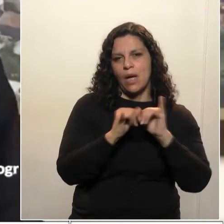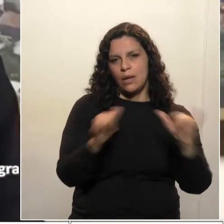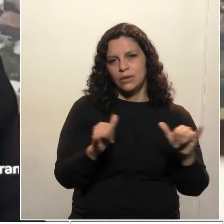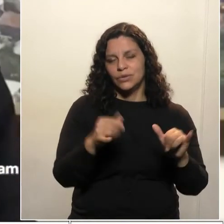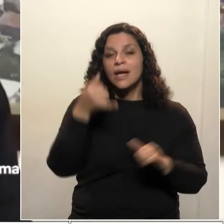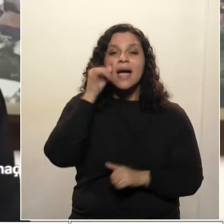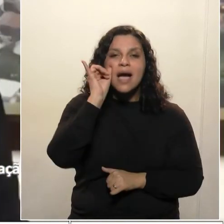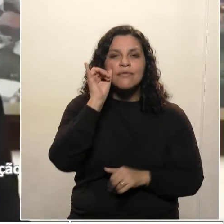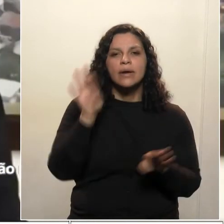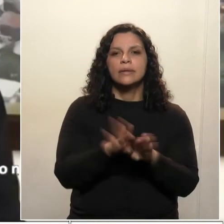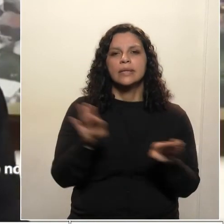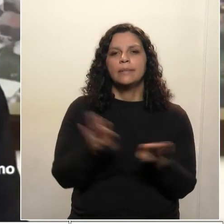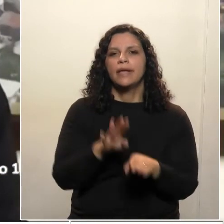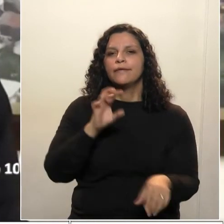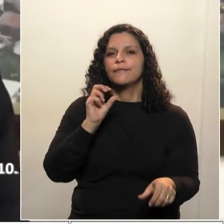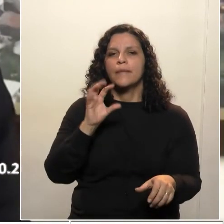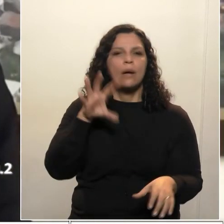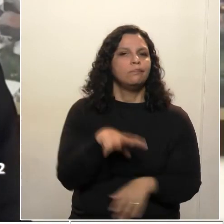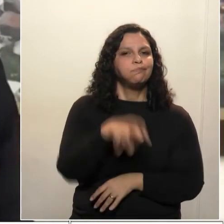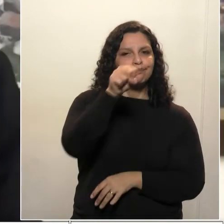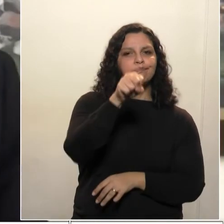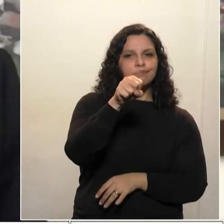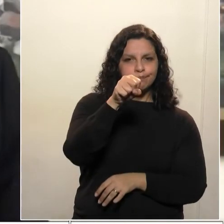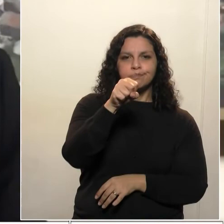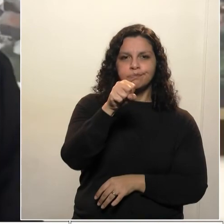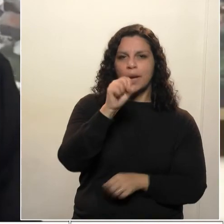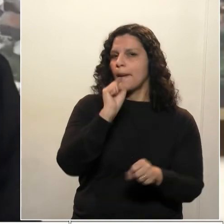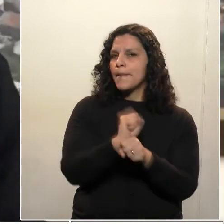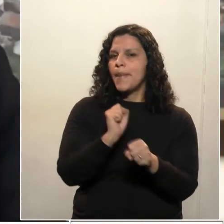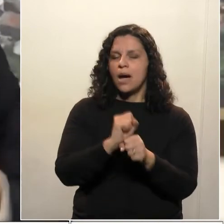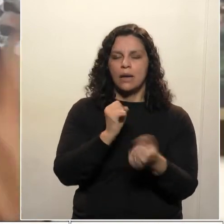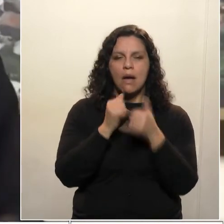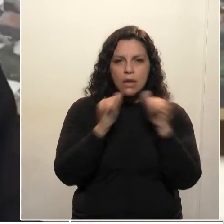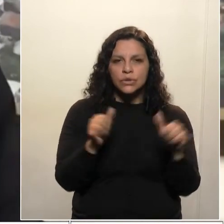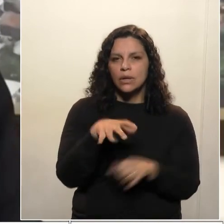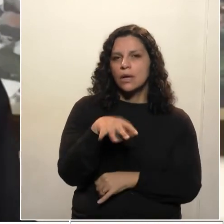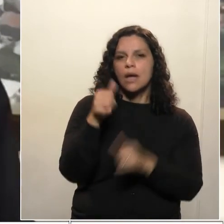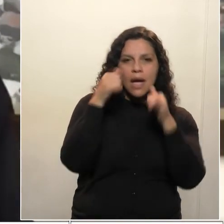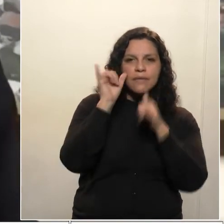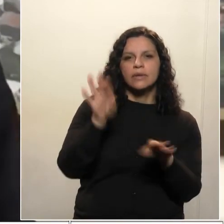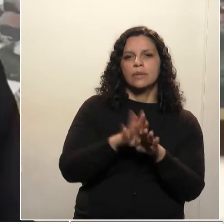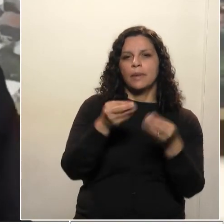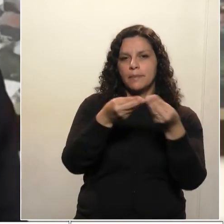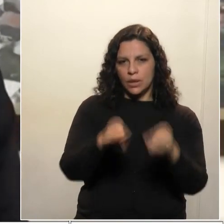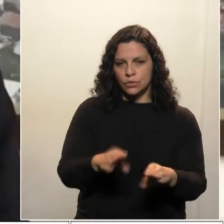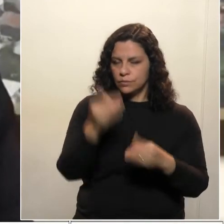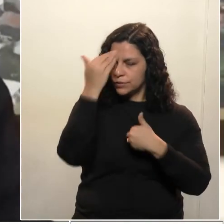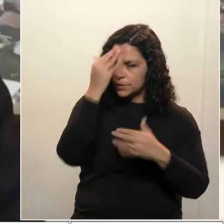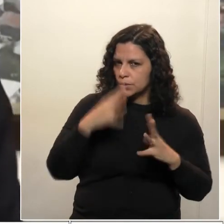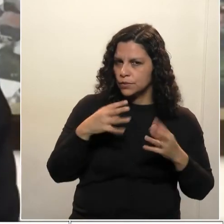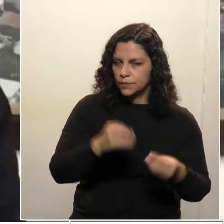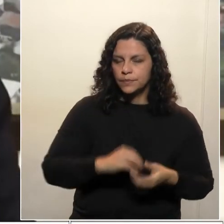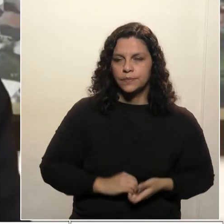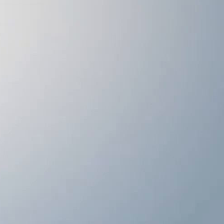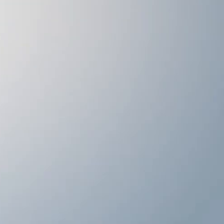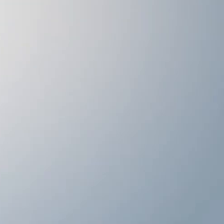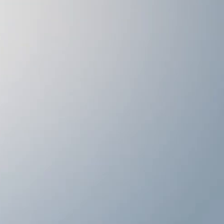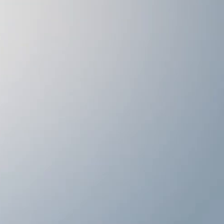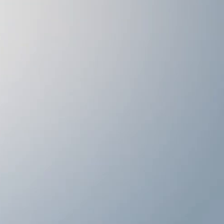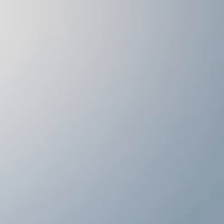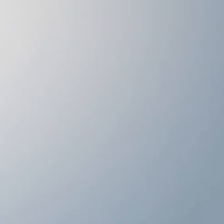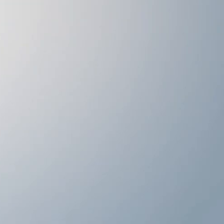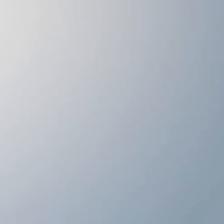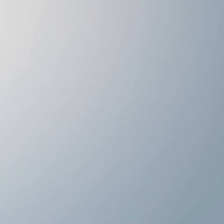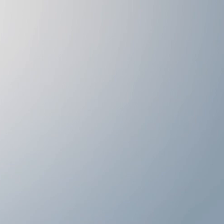que evitam, muitas vezes, a interrupção de fornecimento, evitam muitos prejuízos. Muito obrigado. A